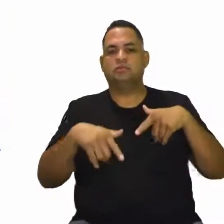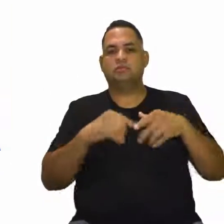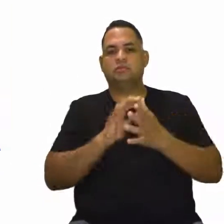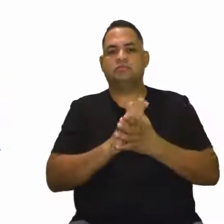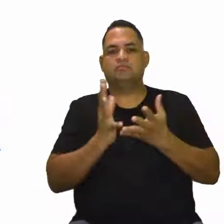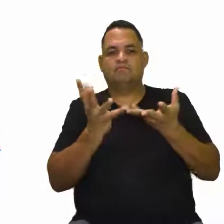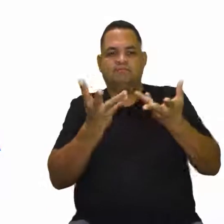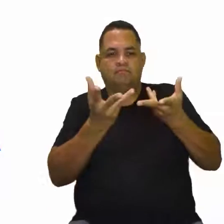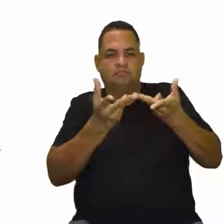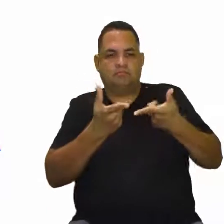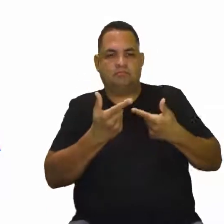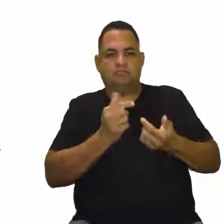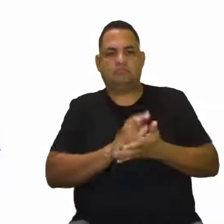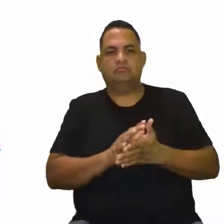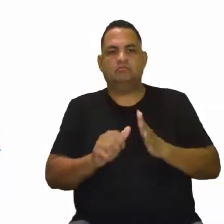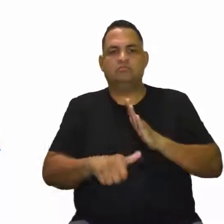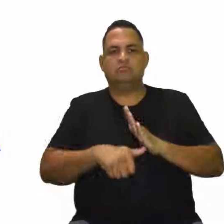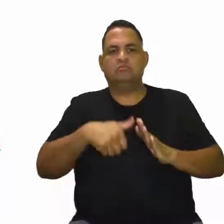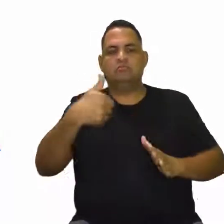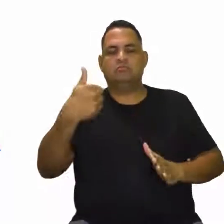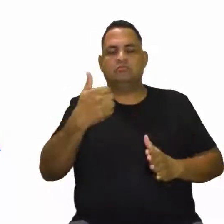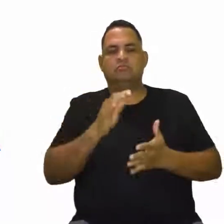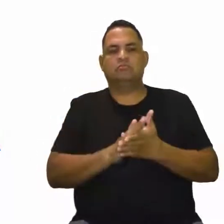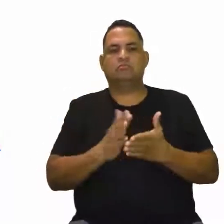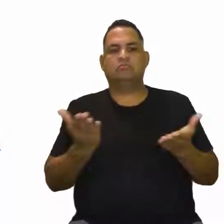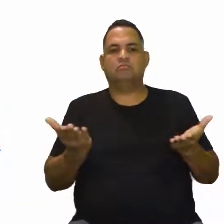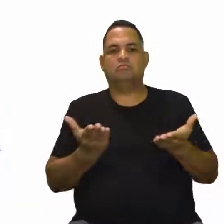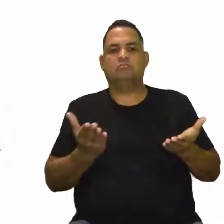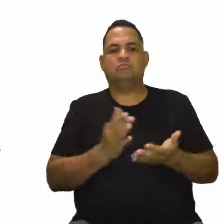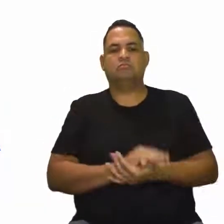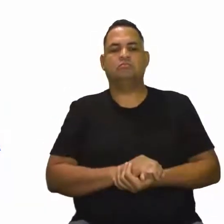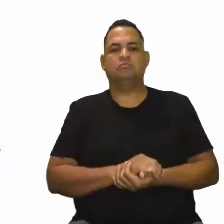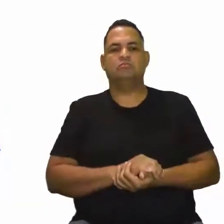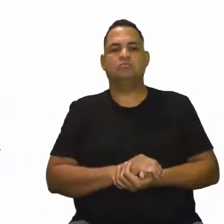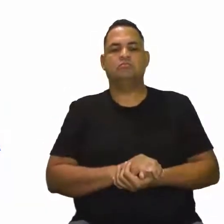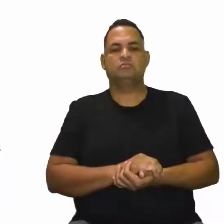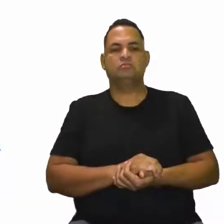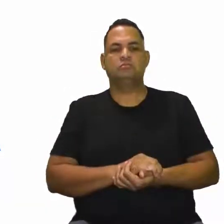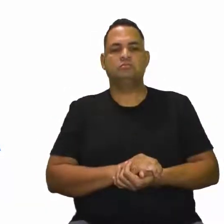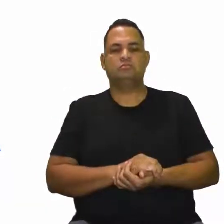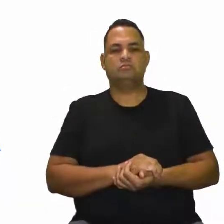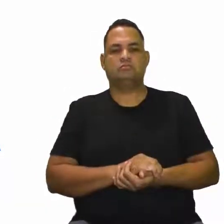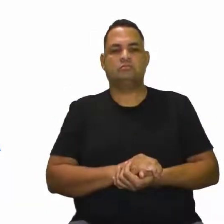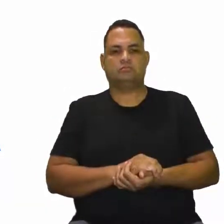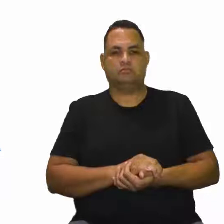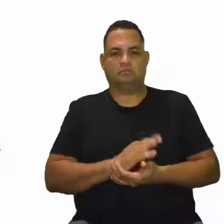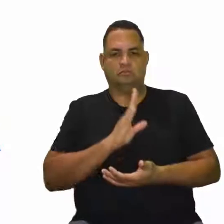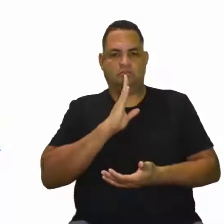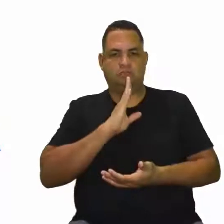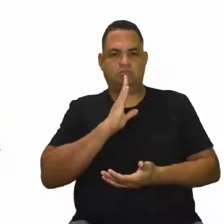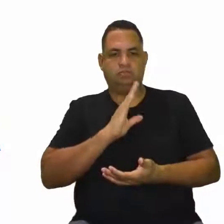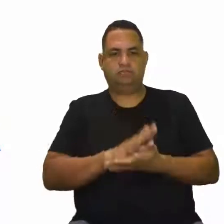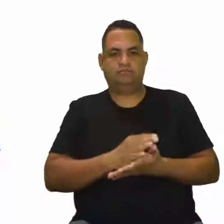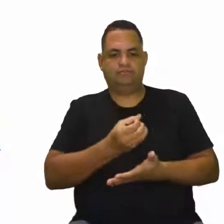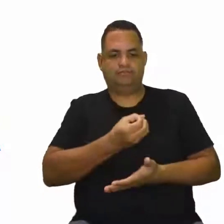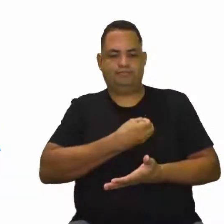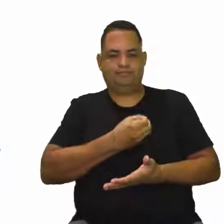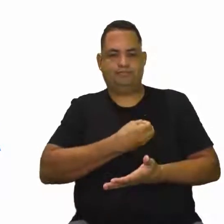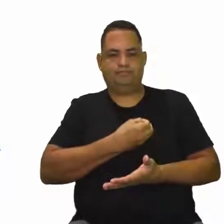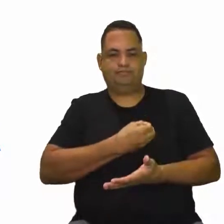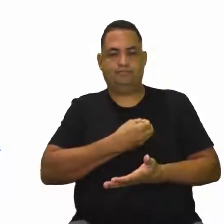habilidades. A nossa primeira habilidade de hoje, né, a nossa primeirinha aqui, é conhecer os